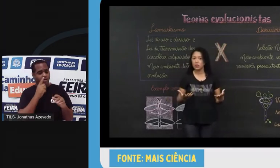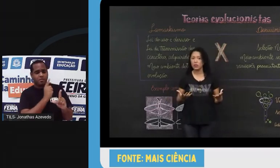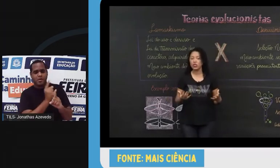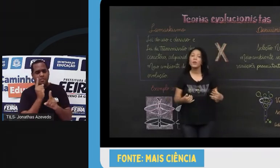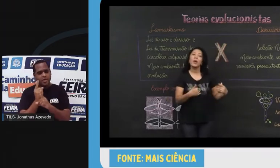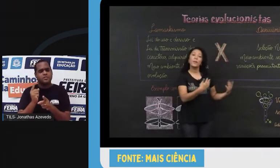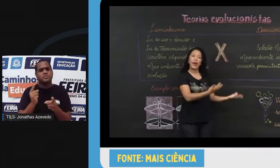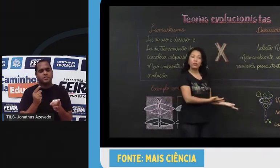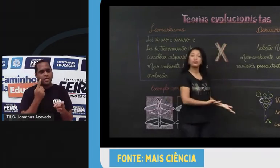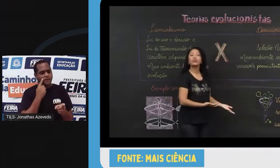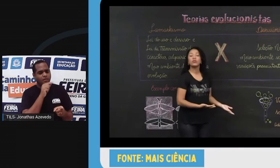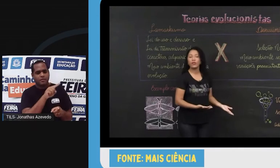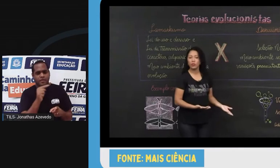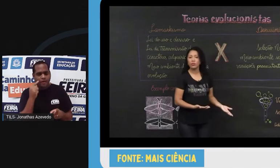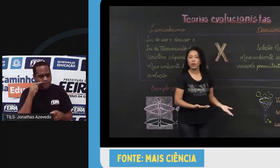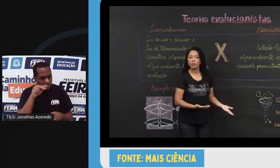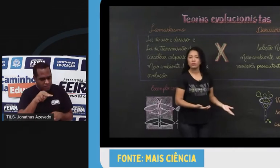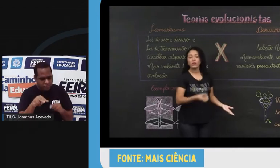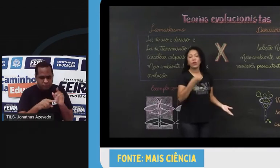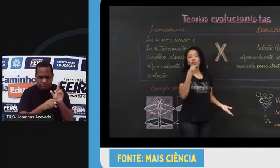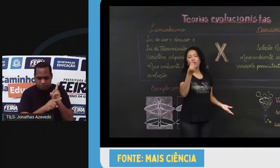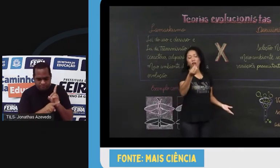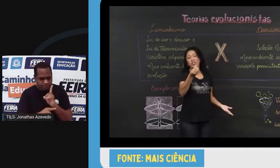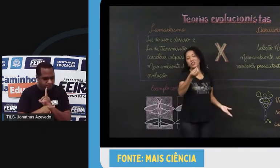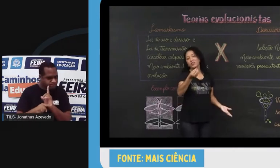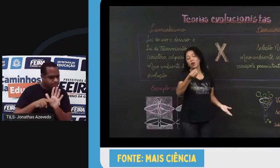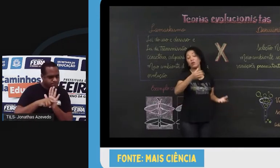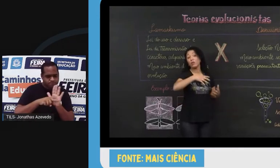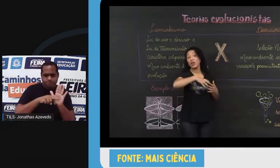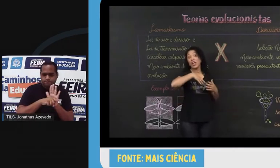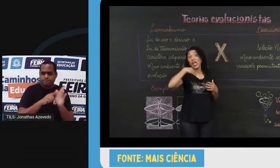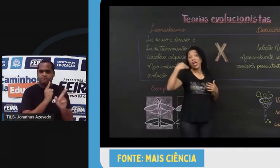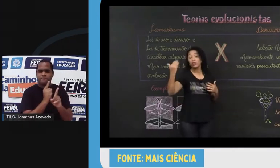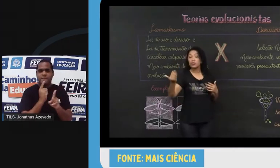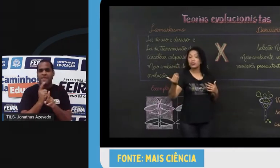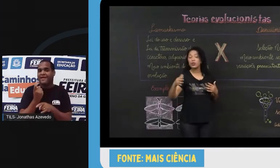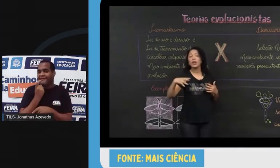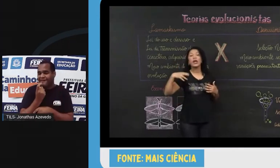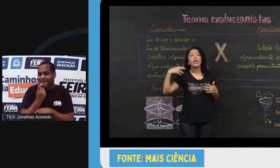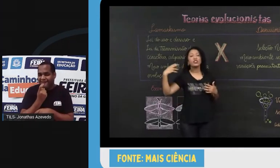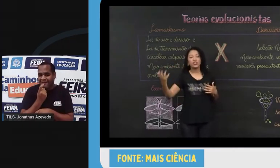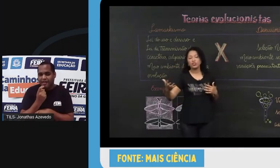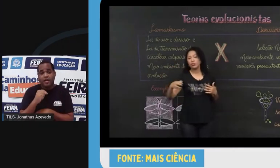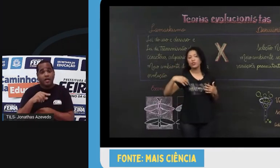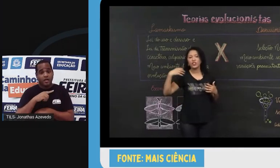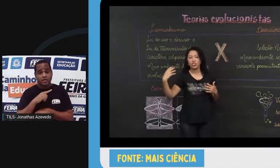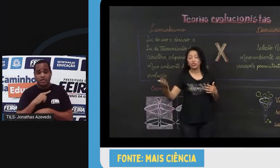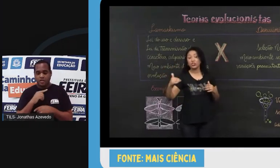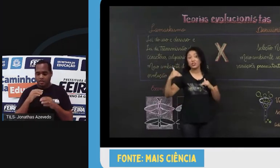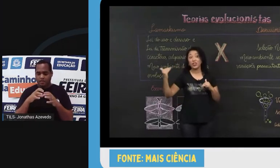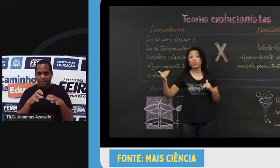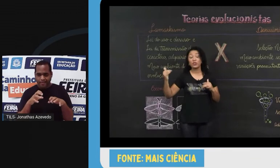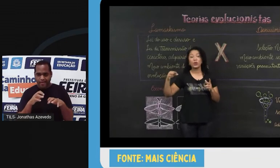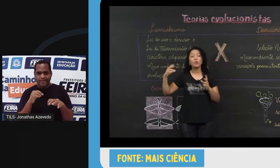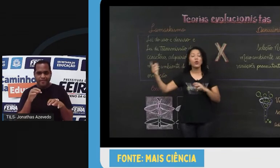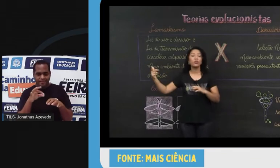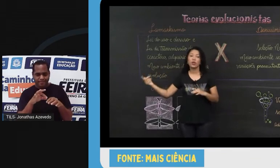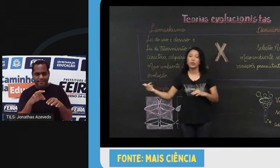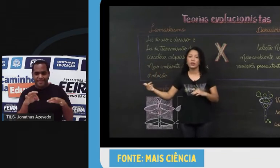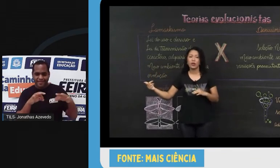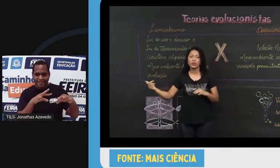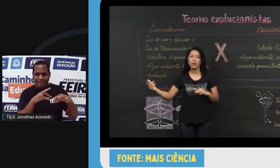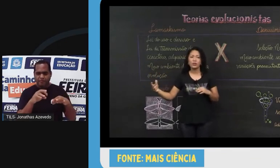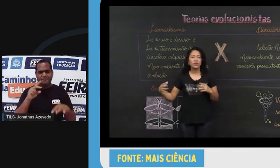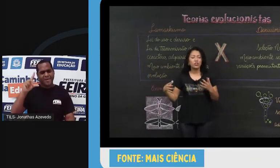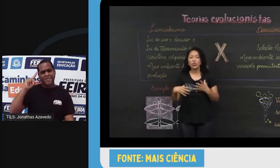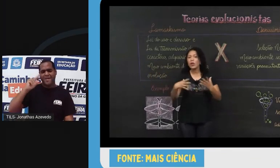evidências para o estudo da evolução. Fósseis são restos, registros, vestígios de seres que viveram há